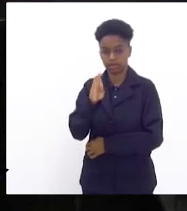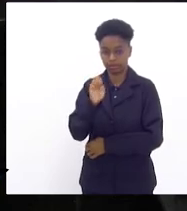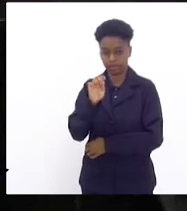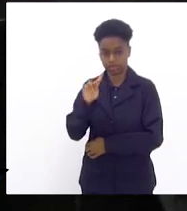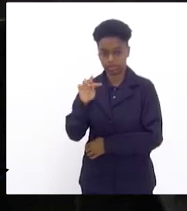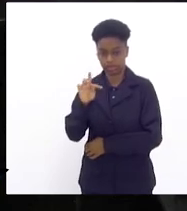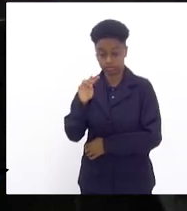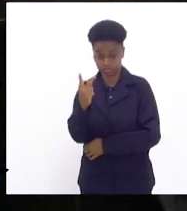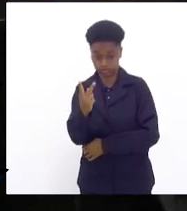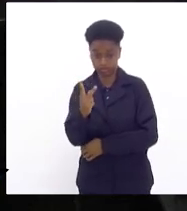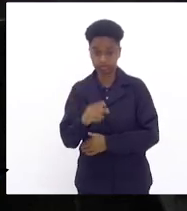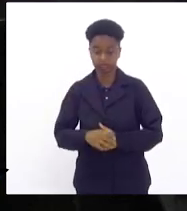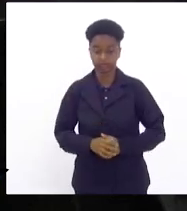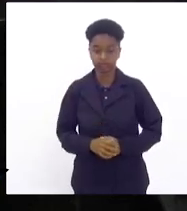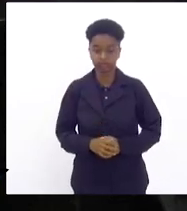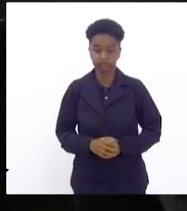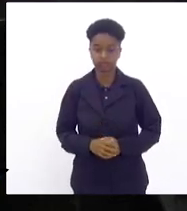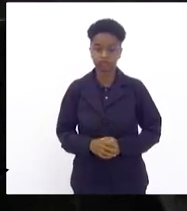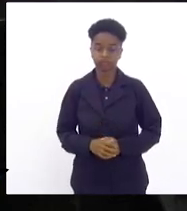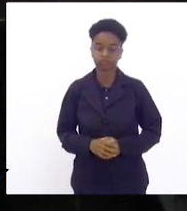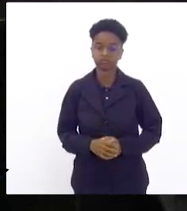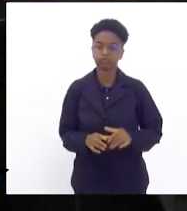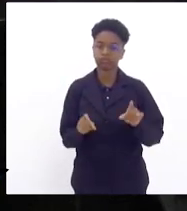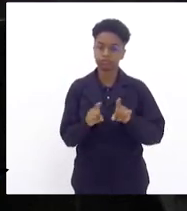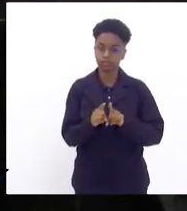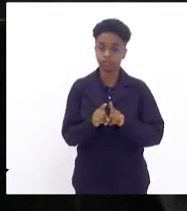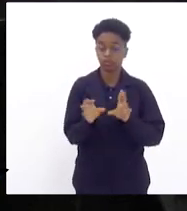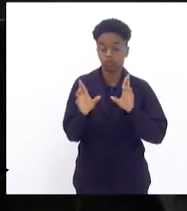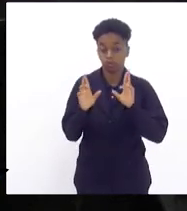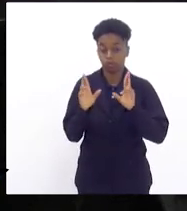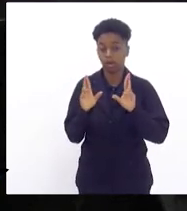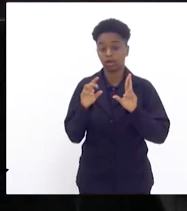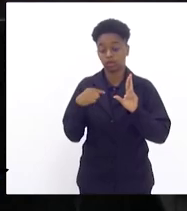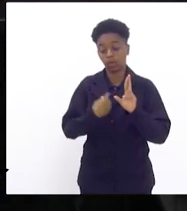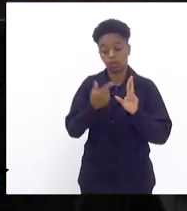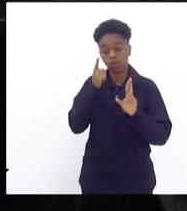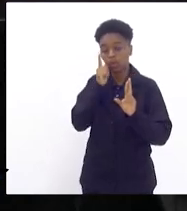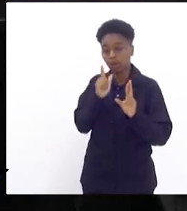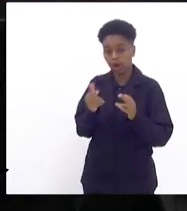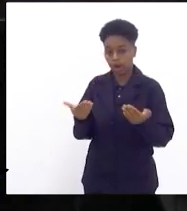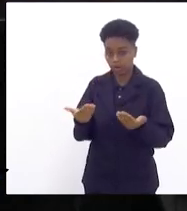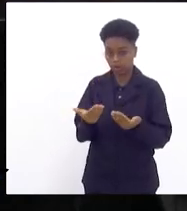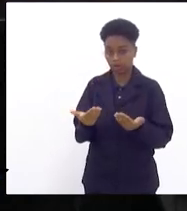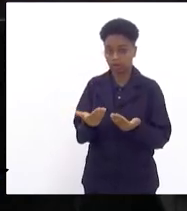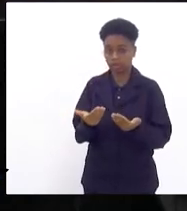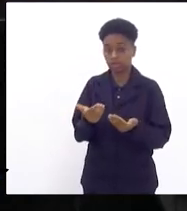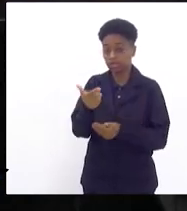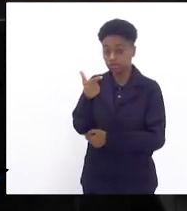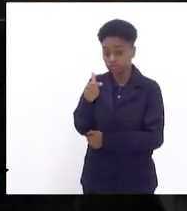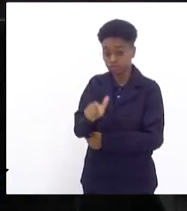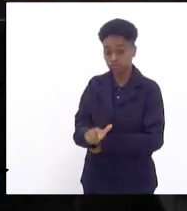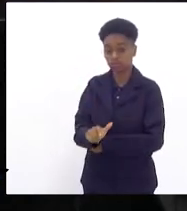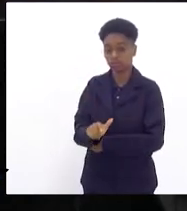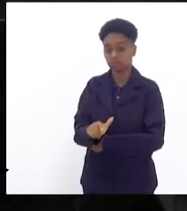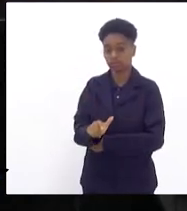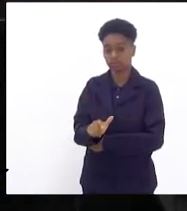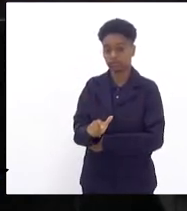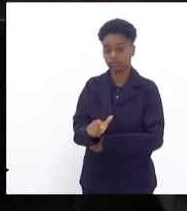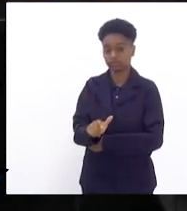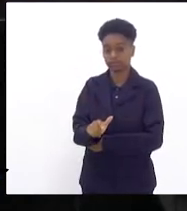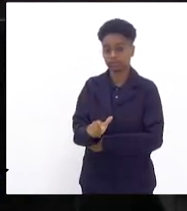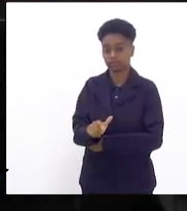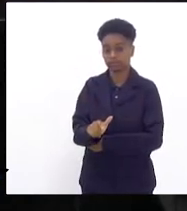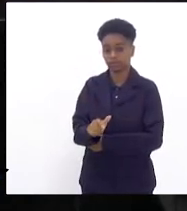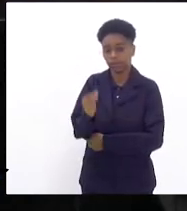que nós possamos diante desse fato mais uma vez fazer uma séria